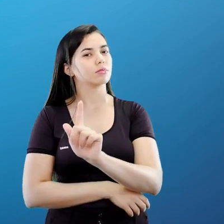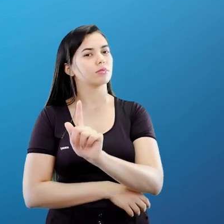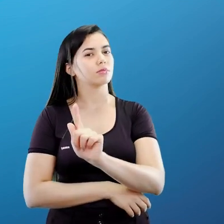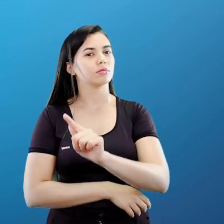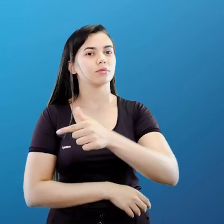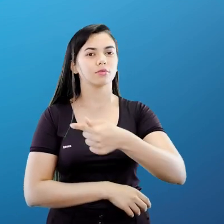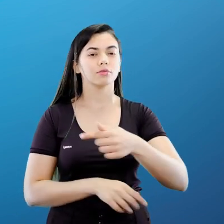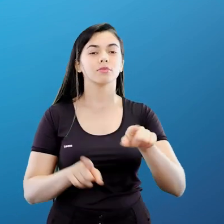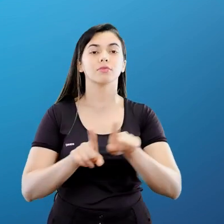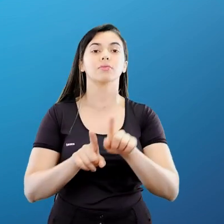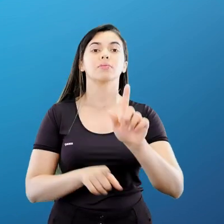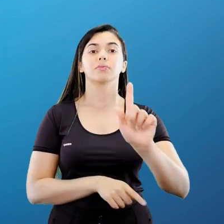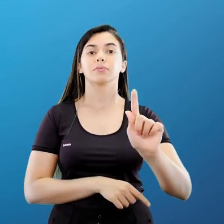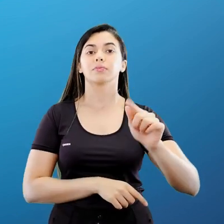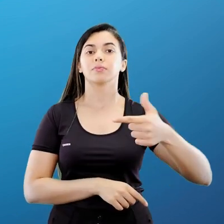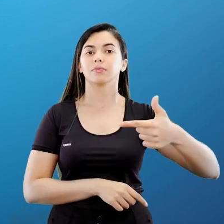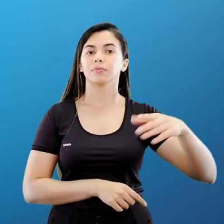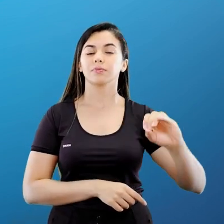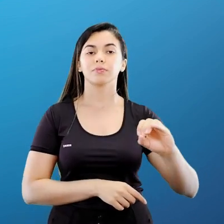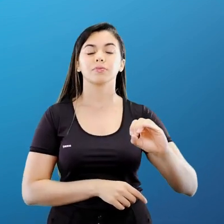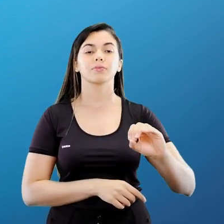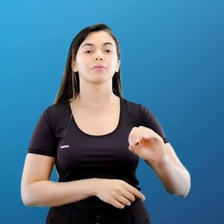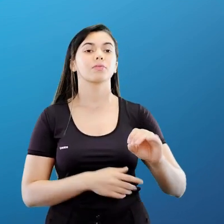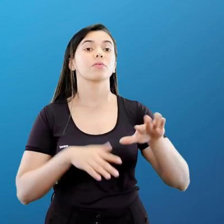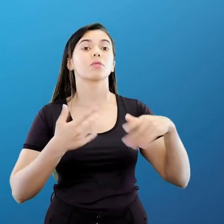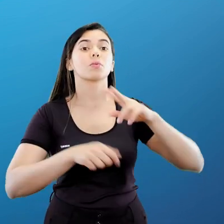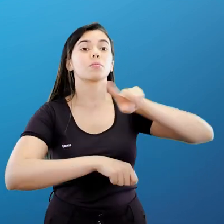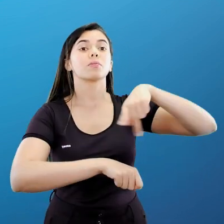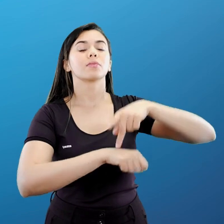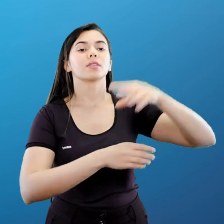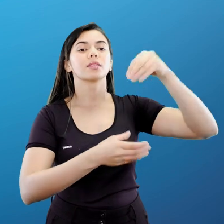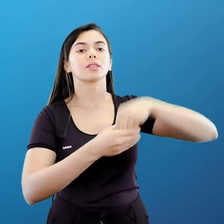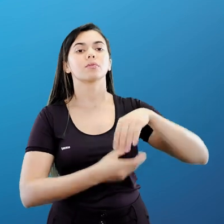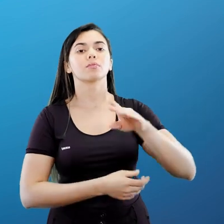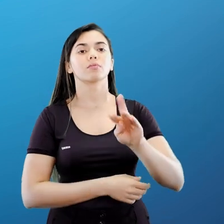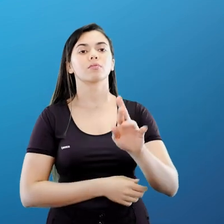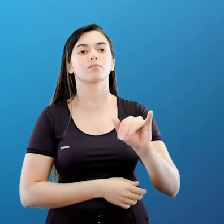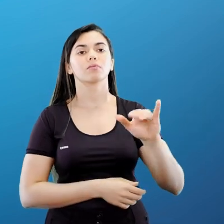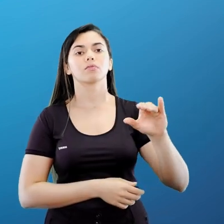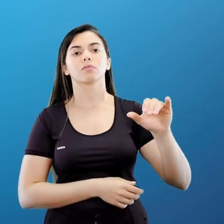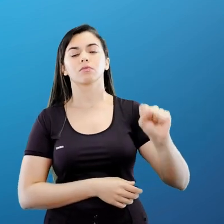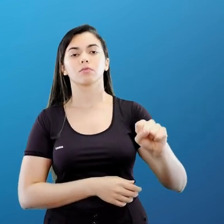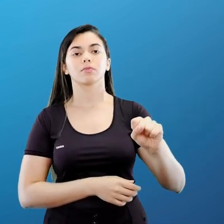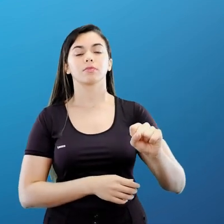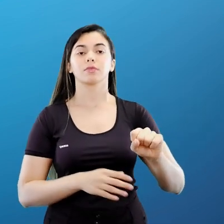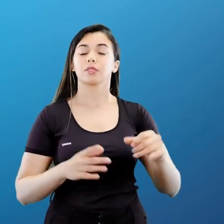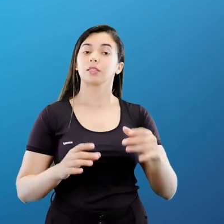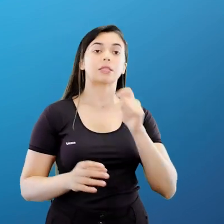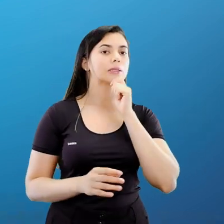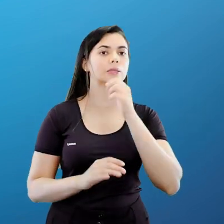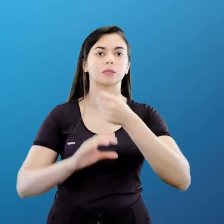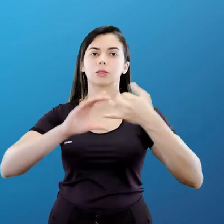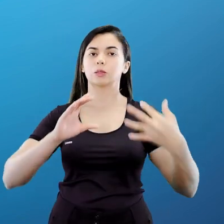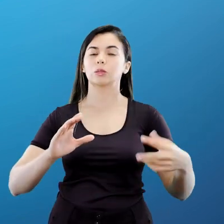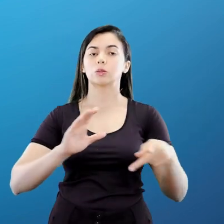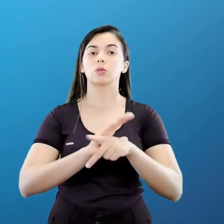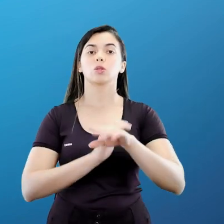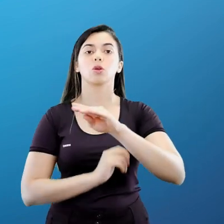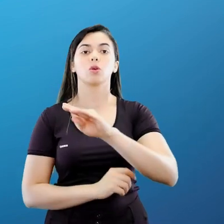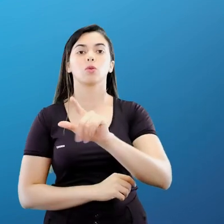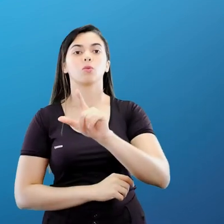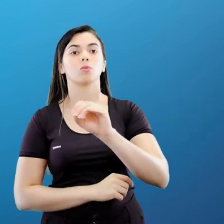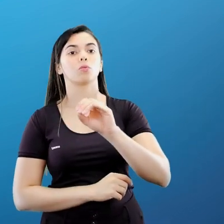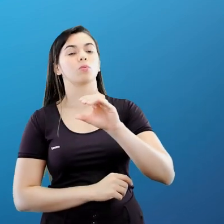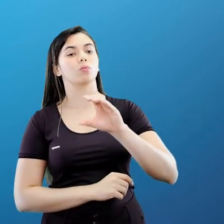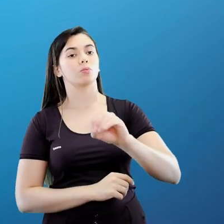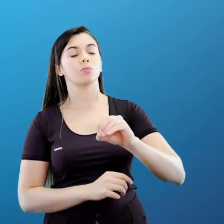incomodando. Por quê? Quem que faz parte dos BRICS? Primeiro que os BRICS ainda não são caracterizados como bloco econômico, tá?